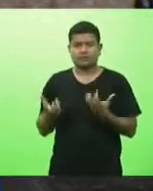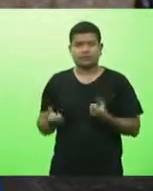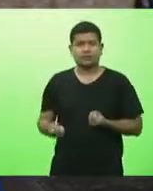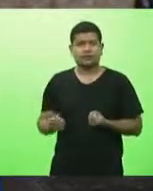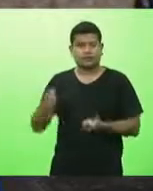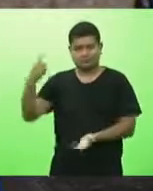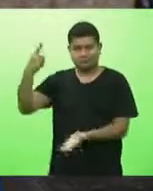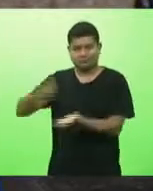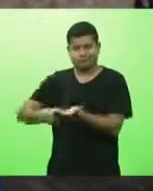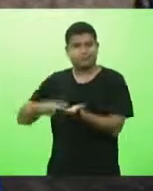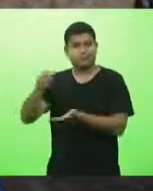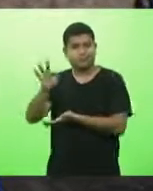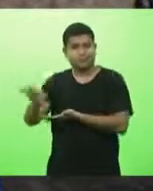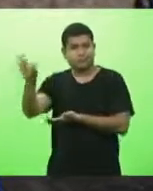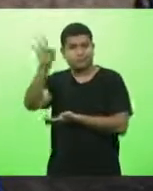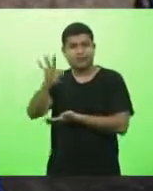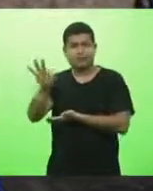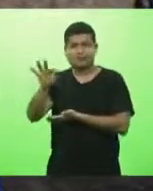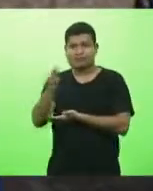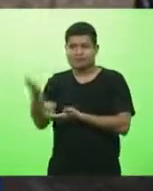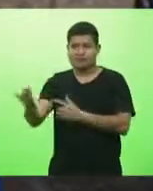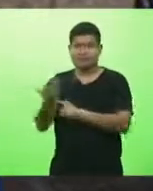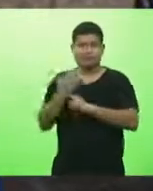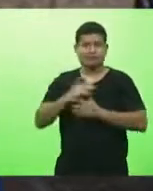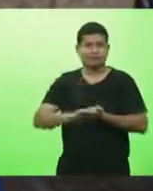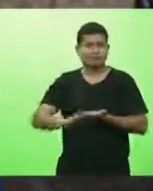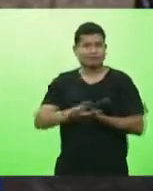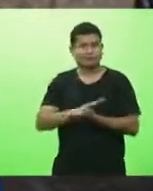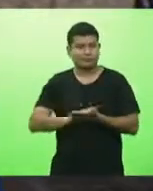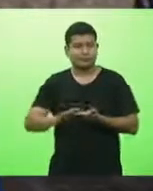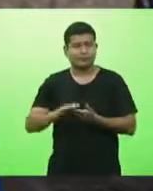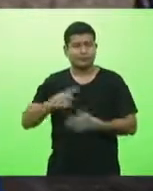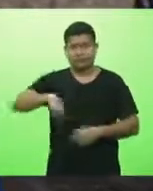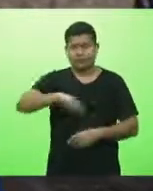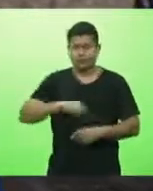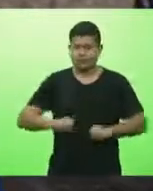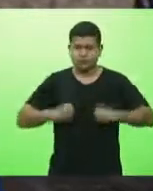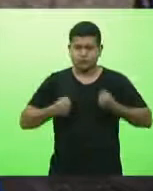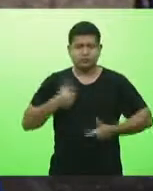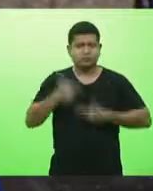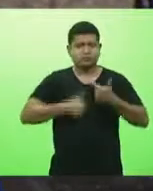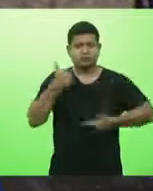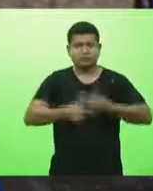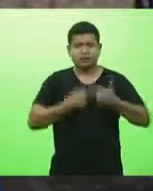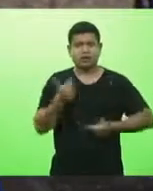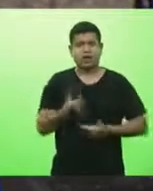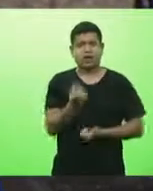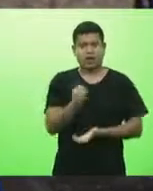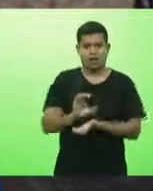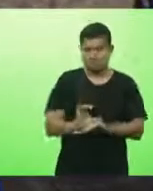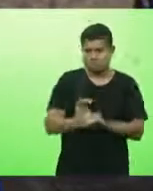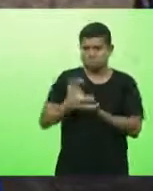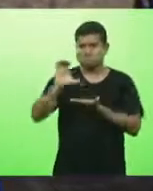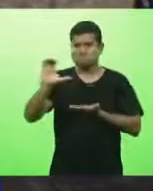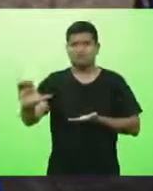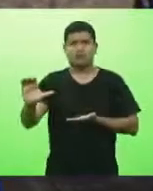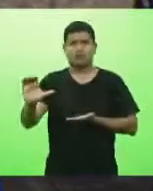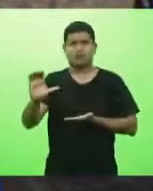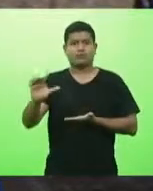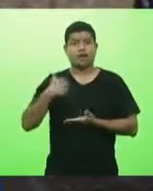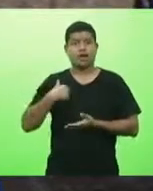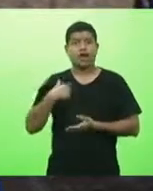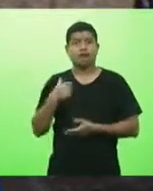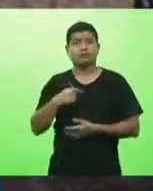federativo que não faz muito sentido nós aqui trabalhamos produzimos mandamos não conseguimos atender